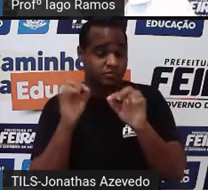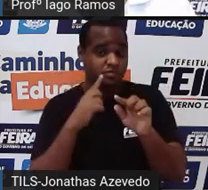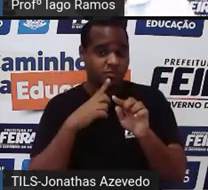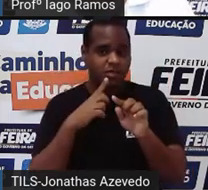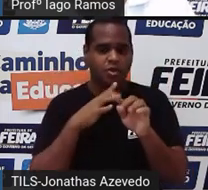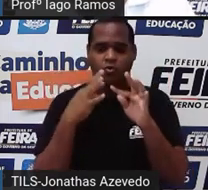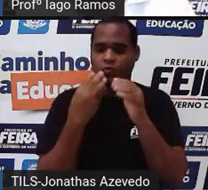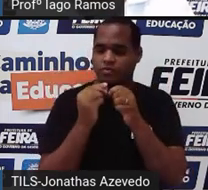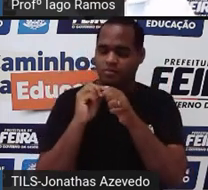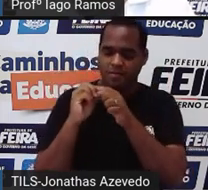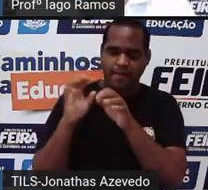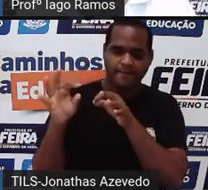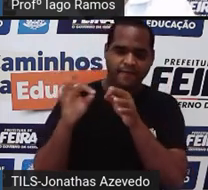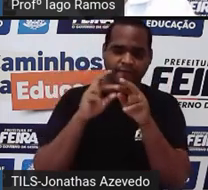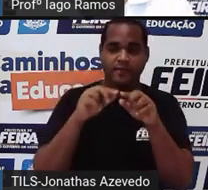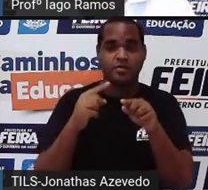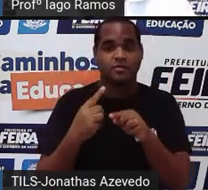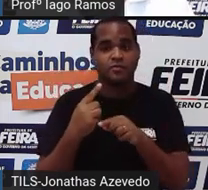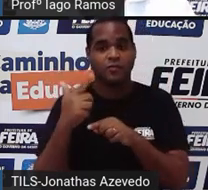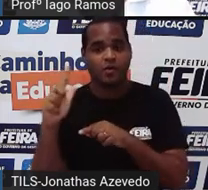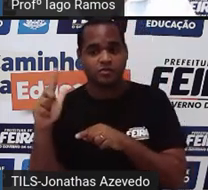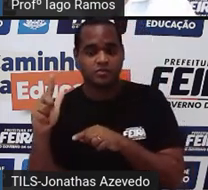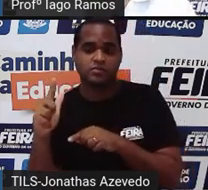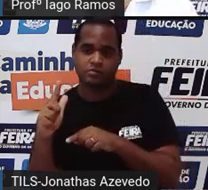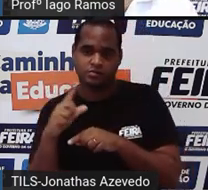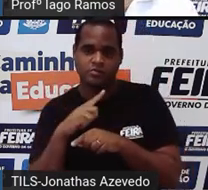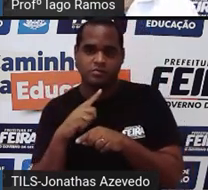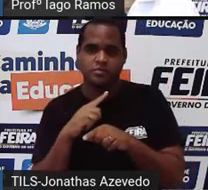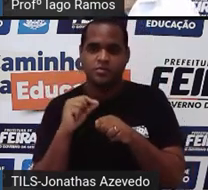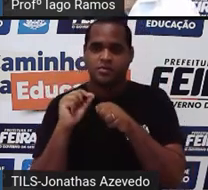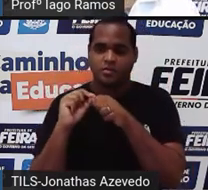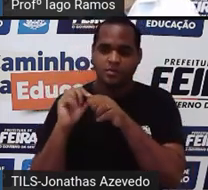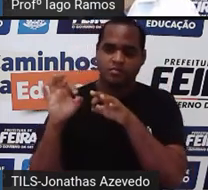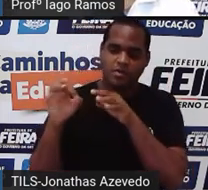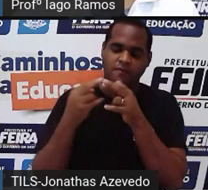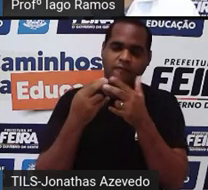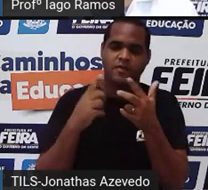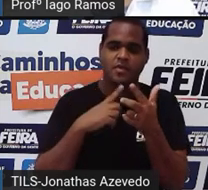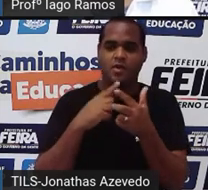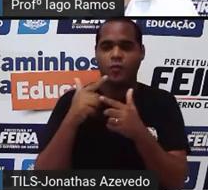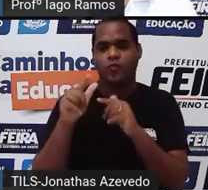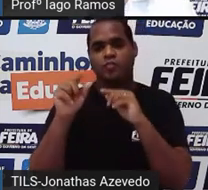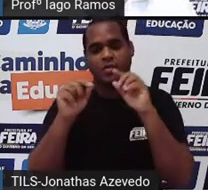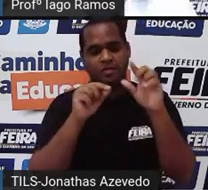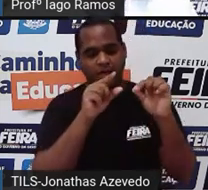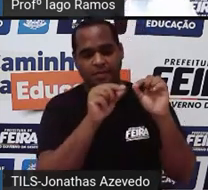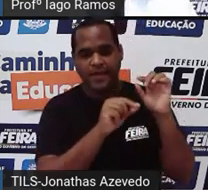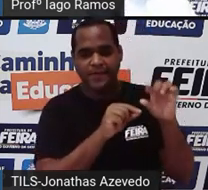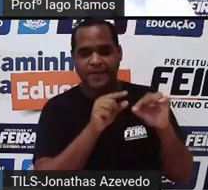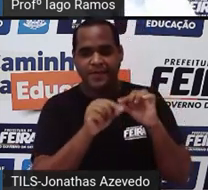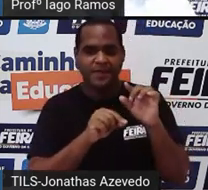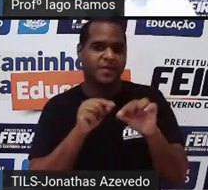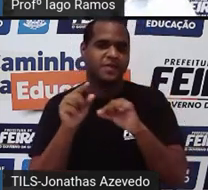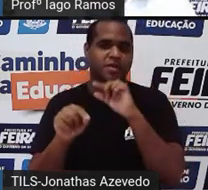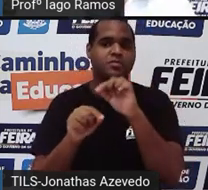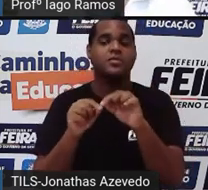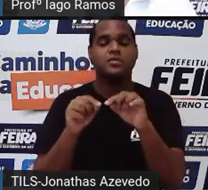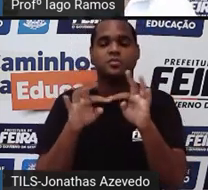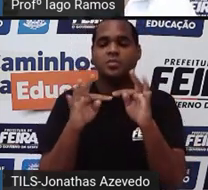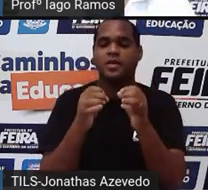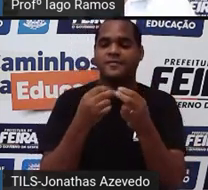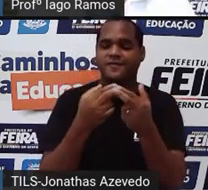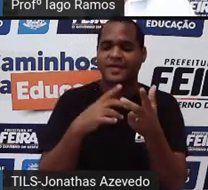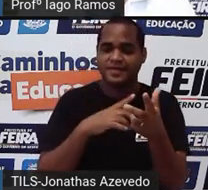todos, do outro lado, né, eu vou ter todos esses pontos e com esses pontos eu vou